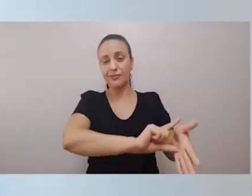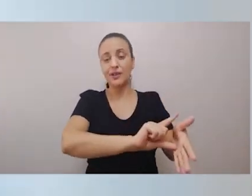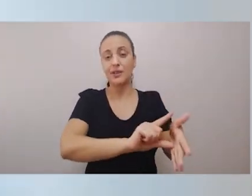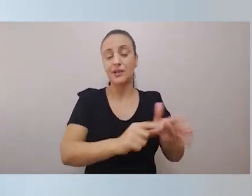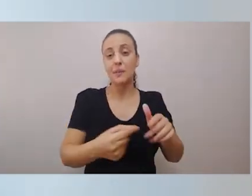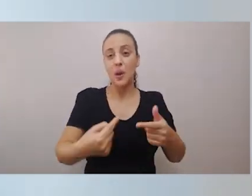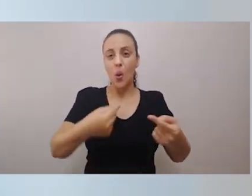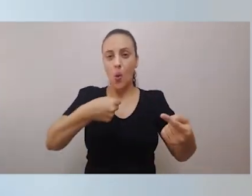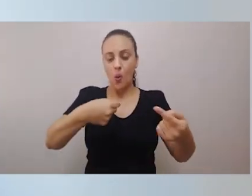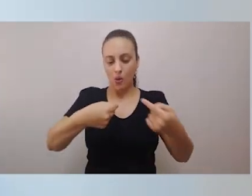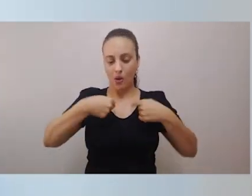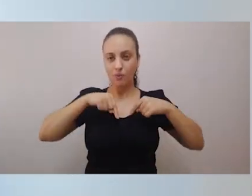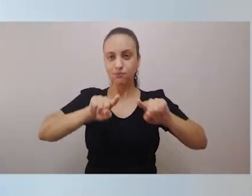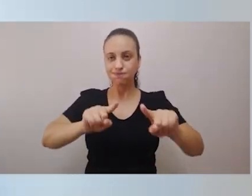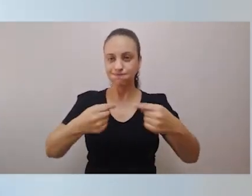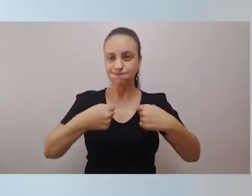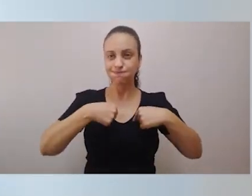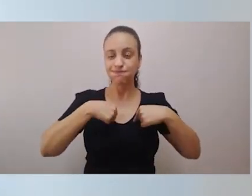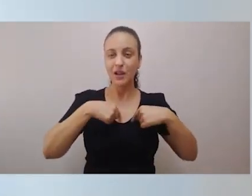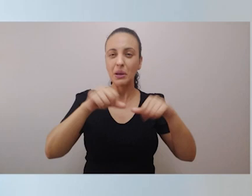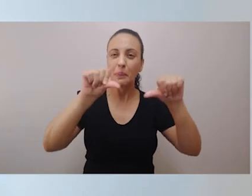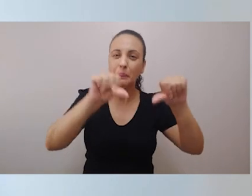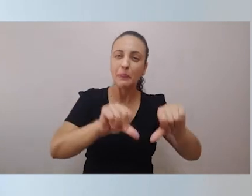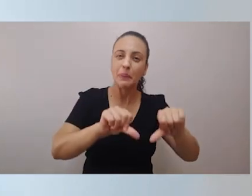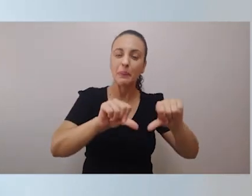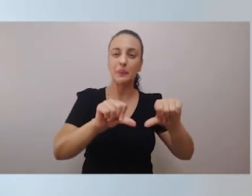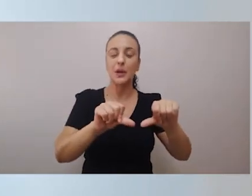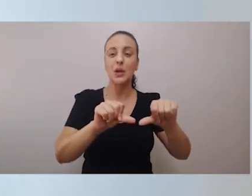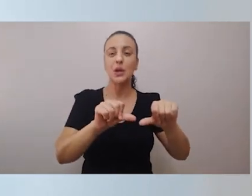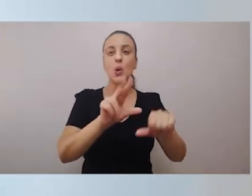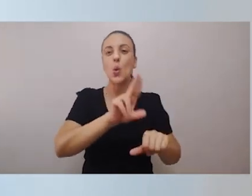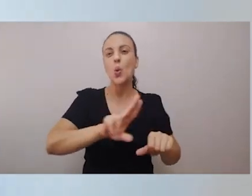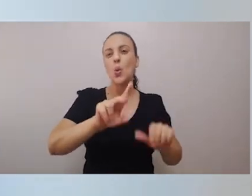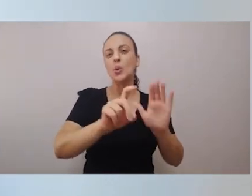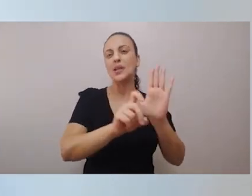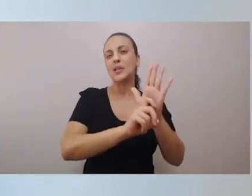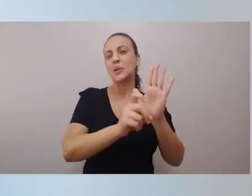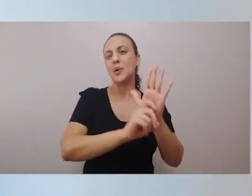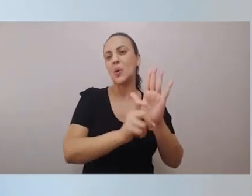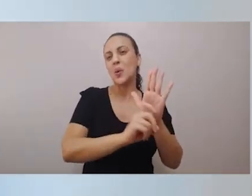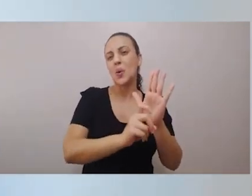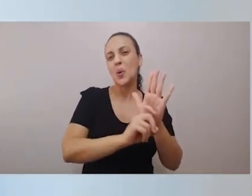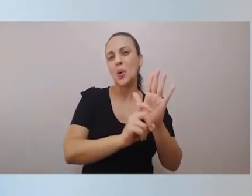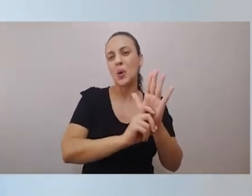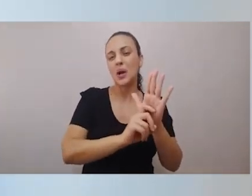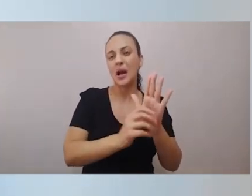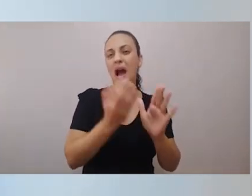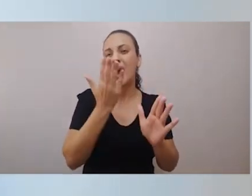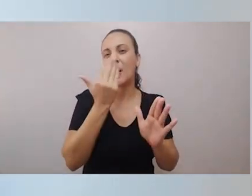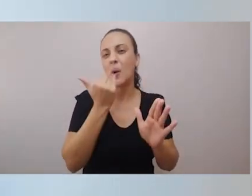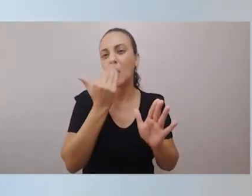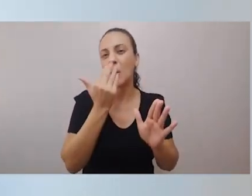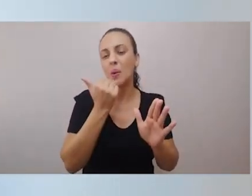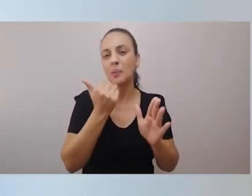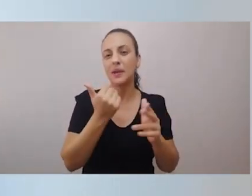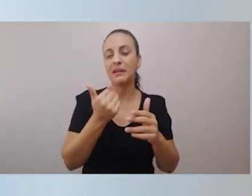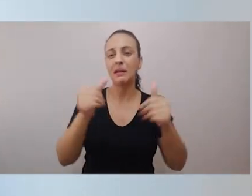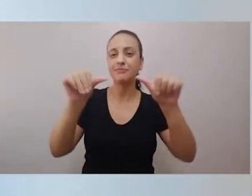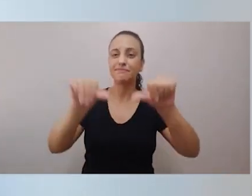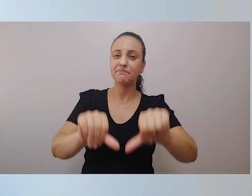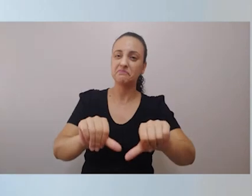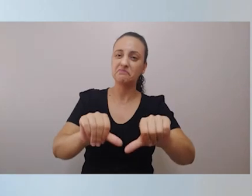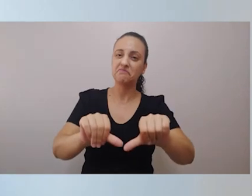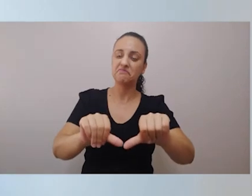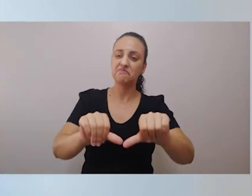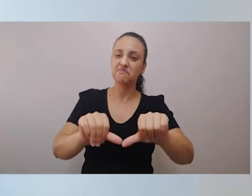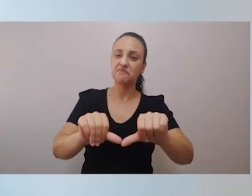Muitos usam, ou foram usuários de drogas, muitos têm uma baixíssima nutrição. Então, certamente, pegando uma